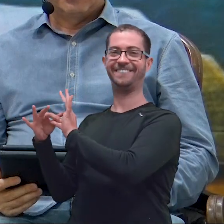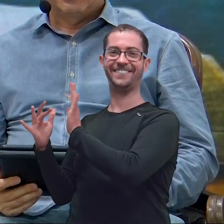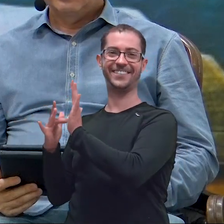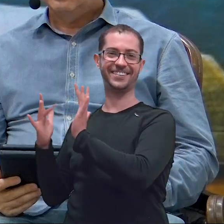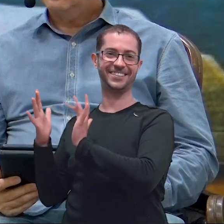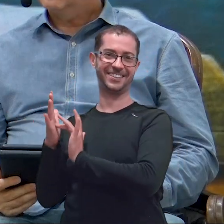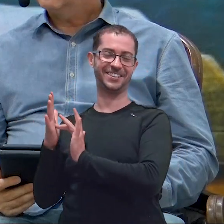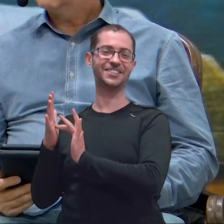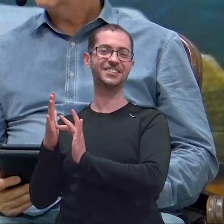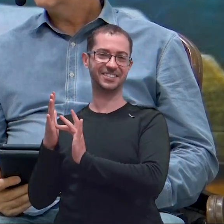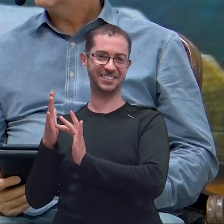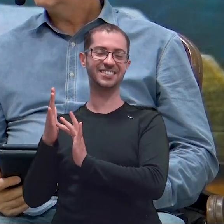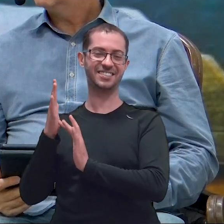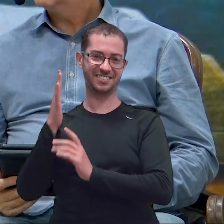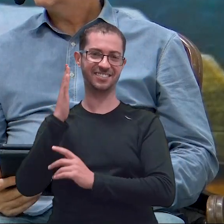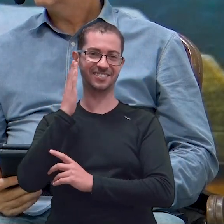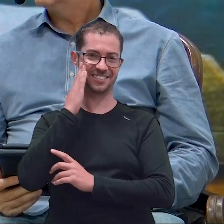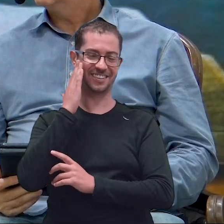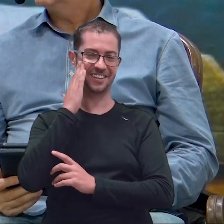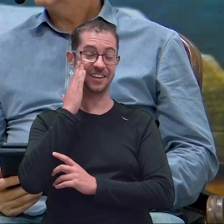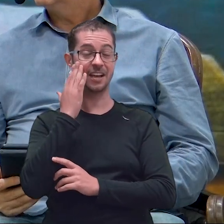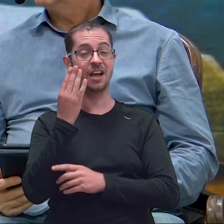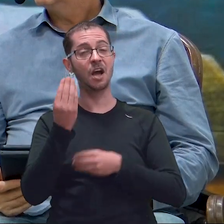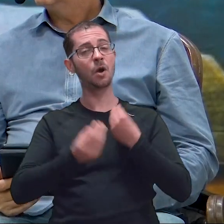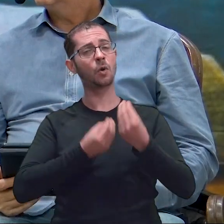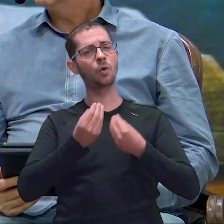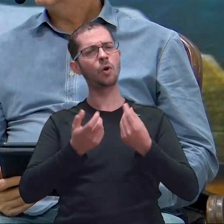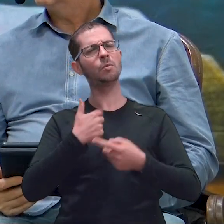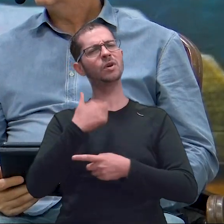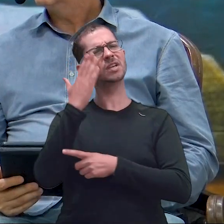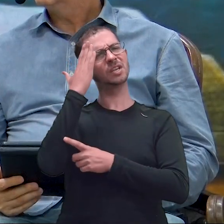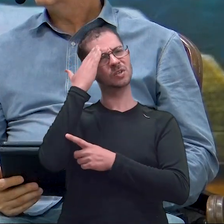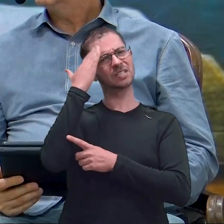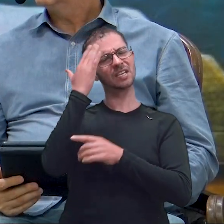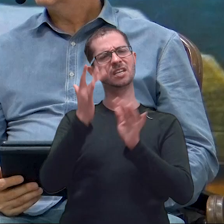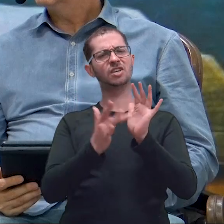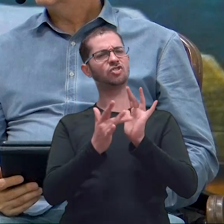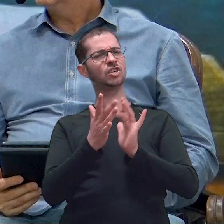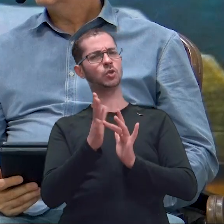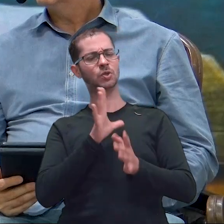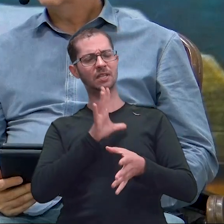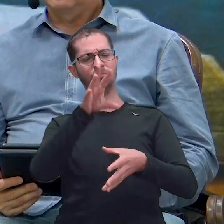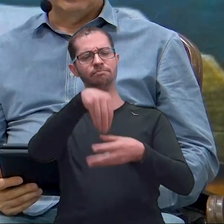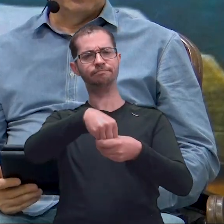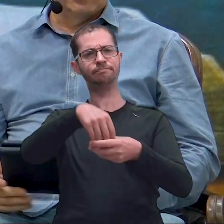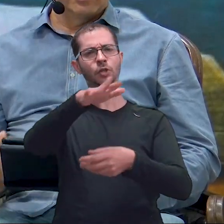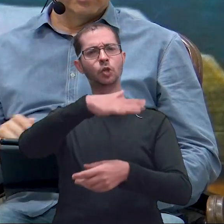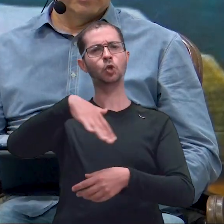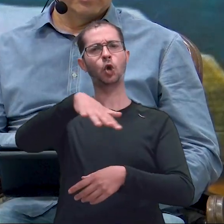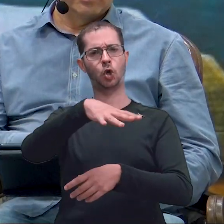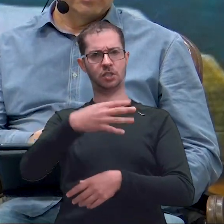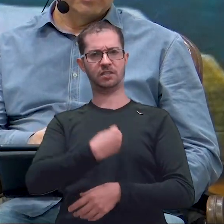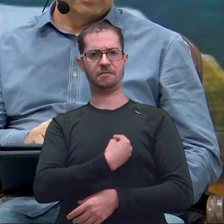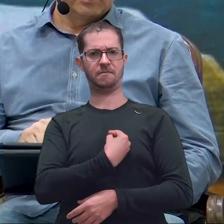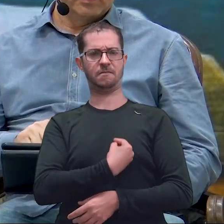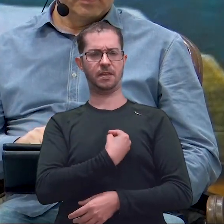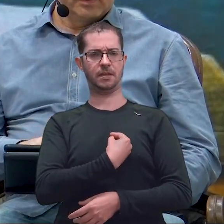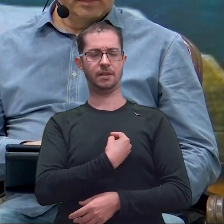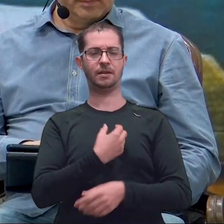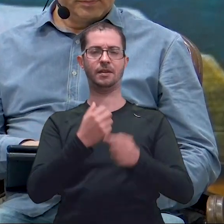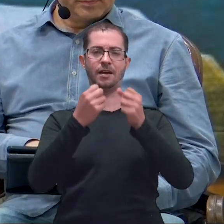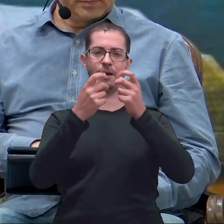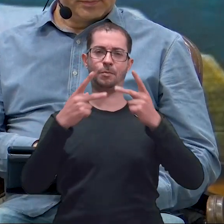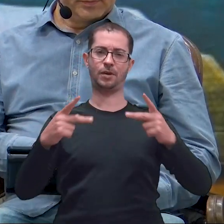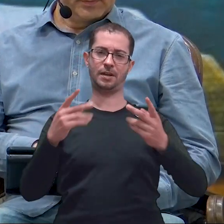E até dizendo essa questão de como é que eu sei que realmente Jesus anda no nosso meio. Então, vamos lá para o Apocalipse. Rapidinho aqui, Apocalipse 1,